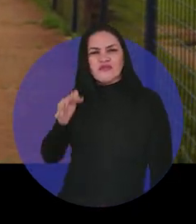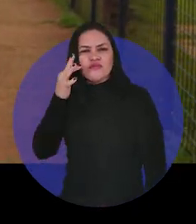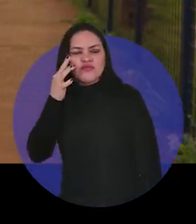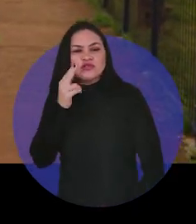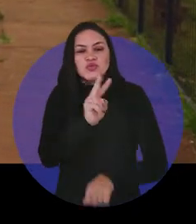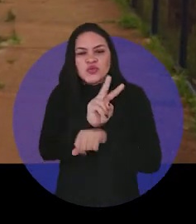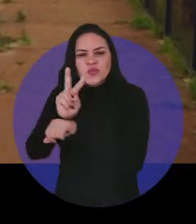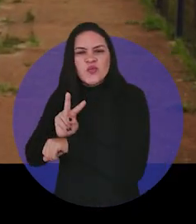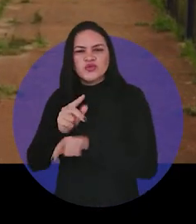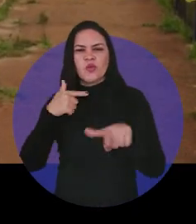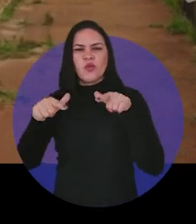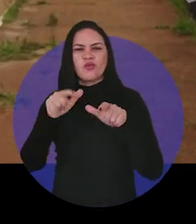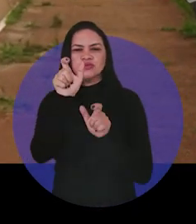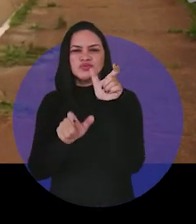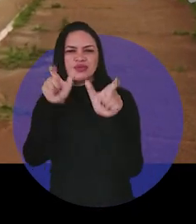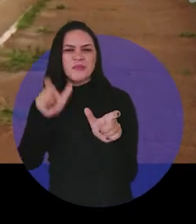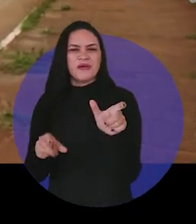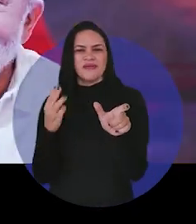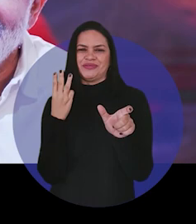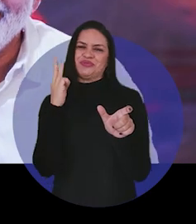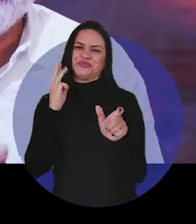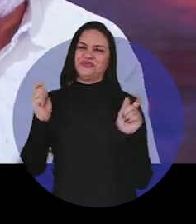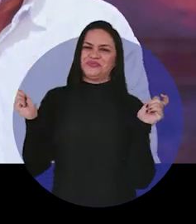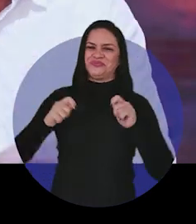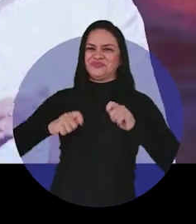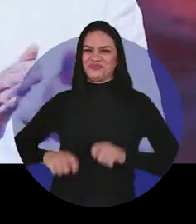Você cuidou dos trabalhadores do Maranhão.